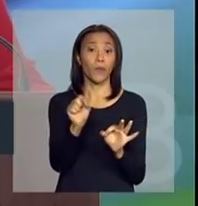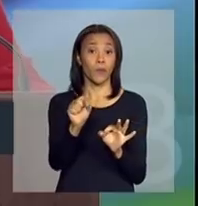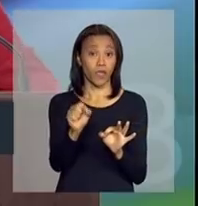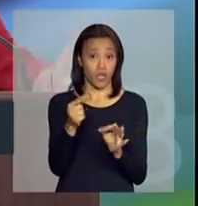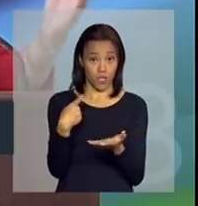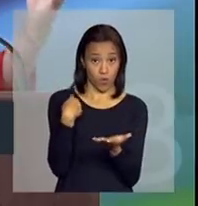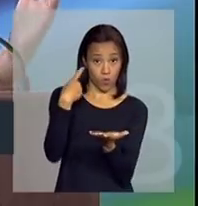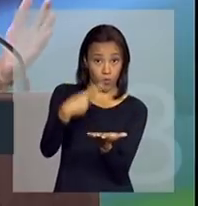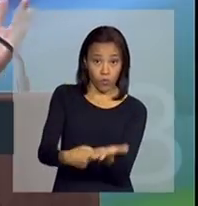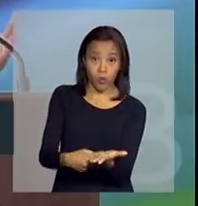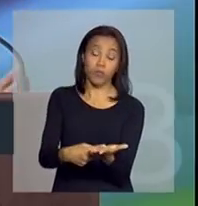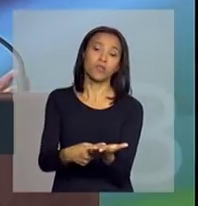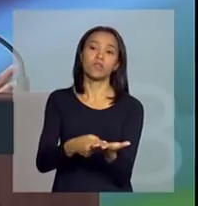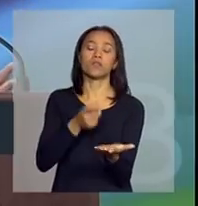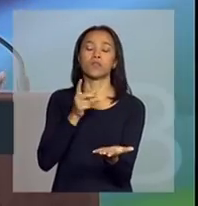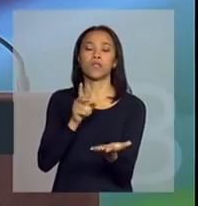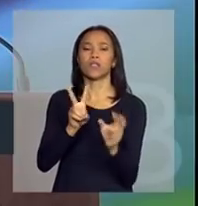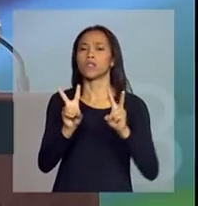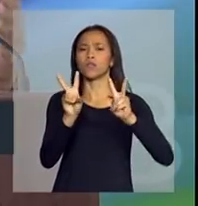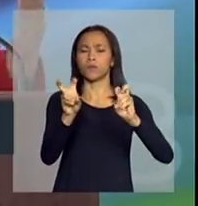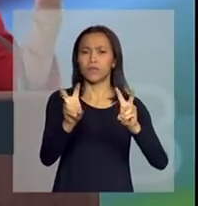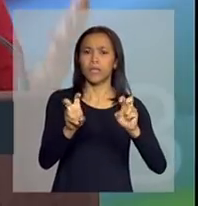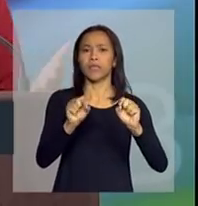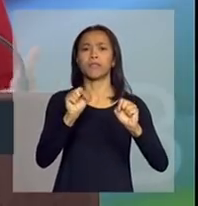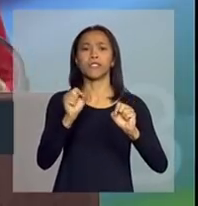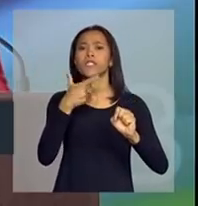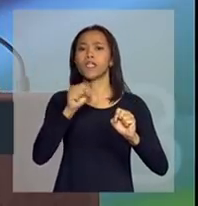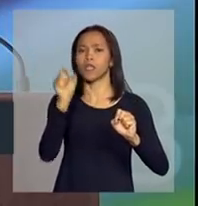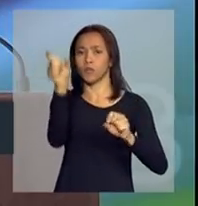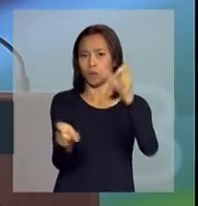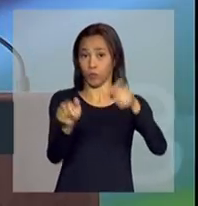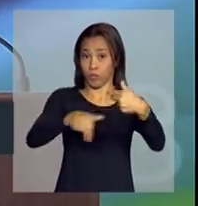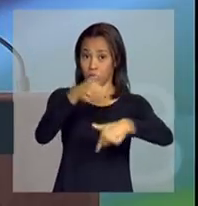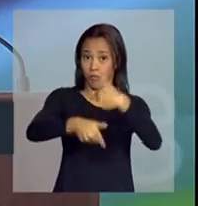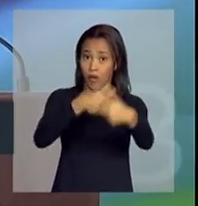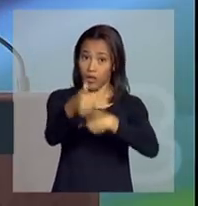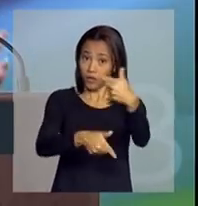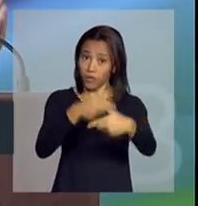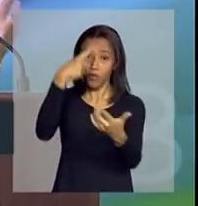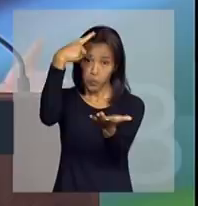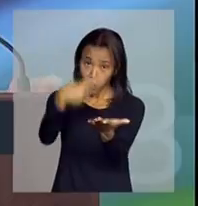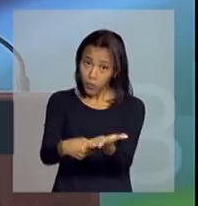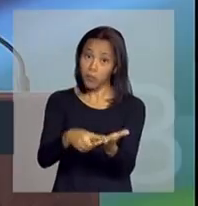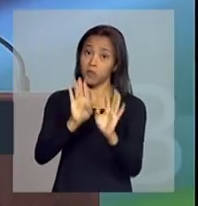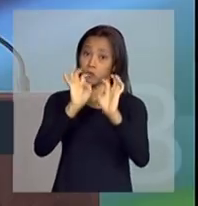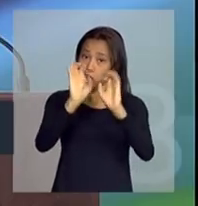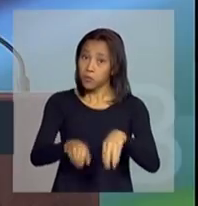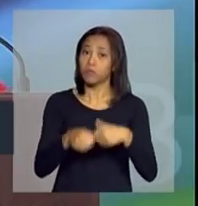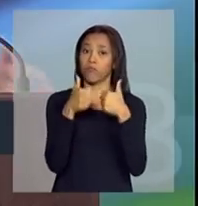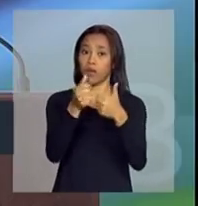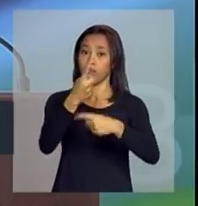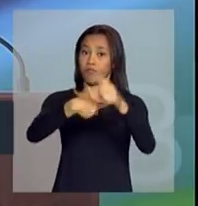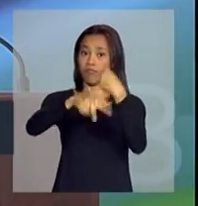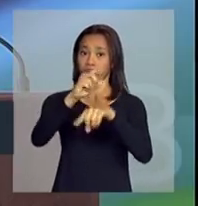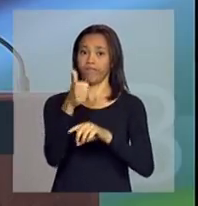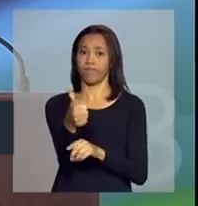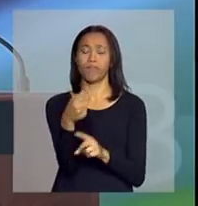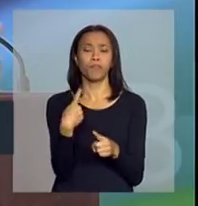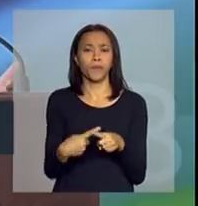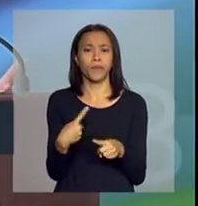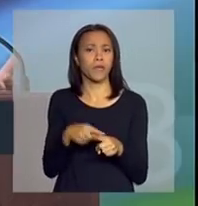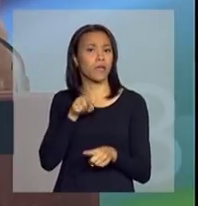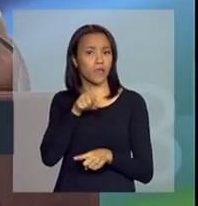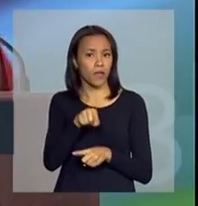o acordo no que se refere à questão dos trabalhadores foi um acordo muito bem sucedido. Por quê?